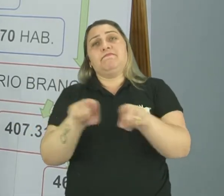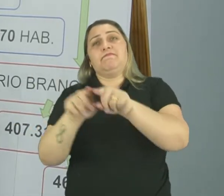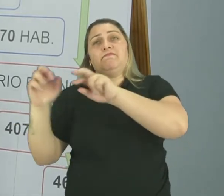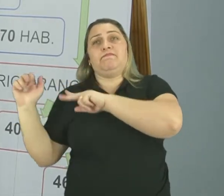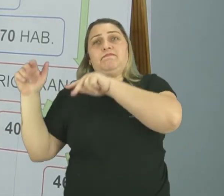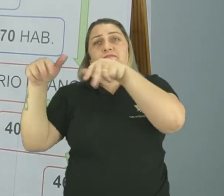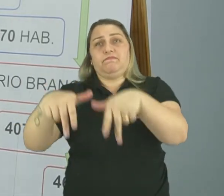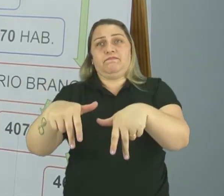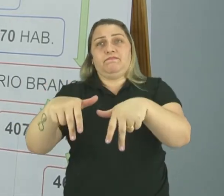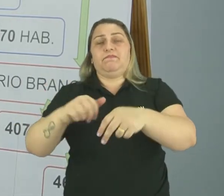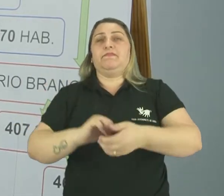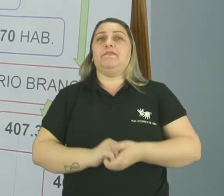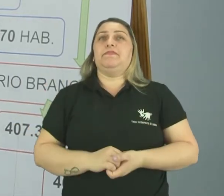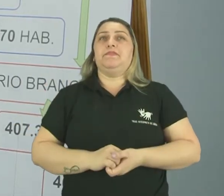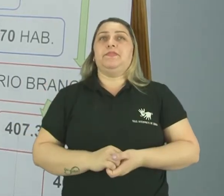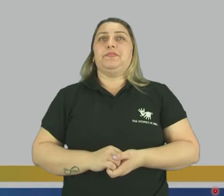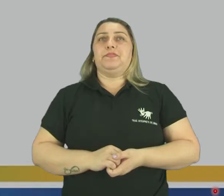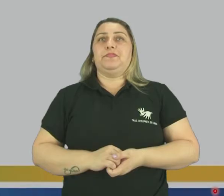migratório.